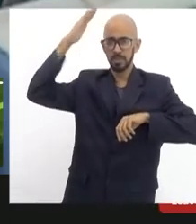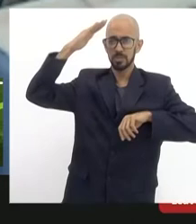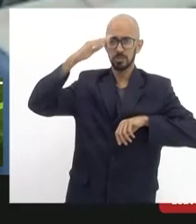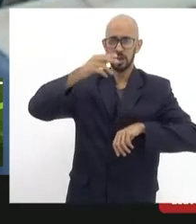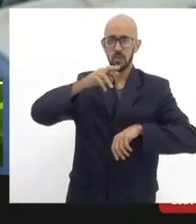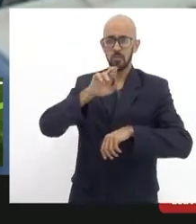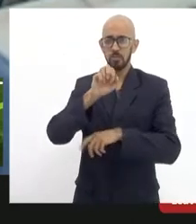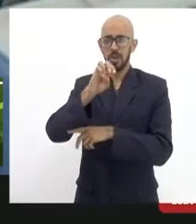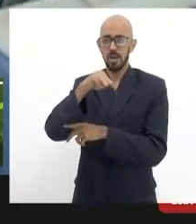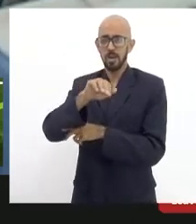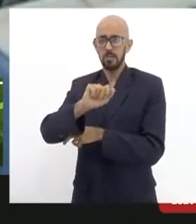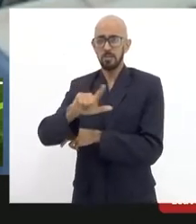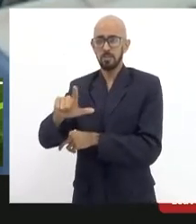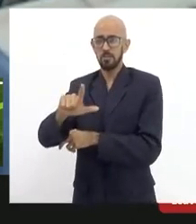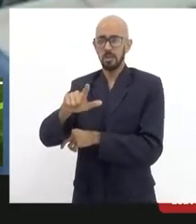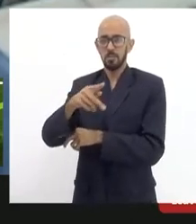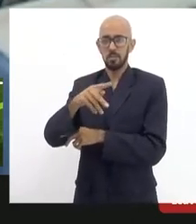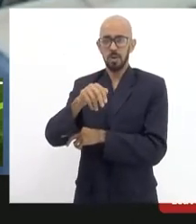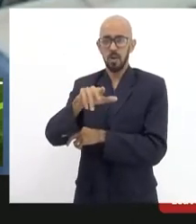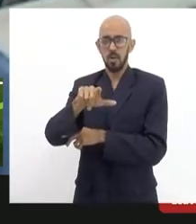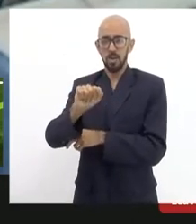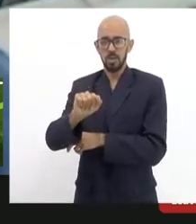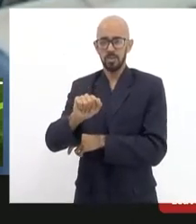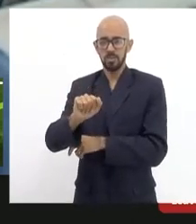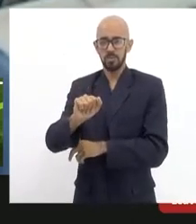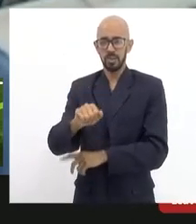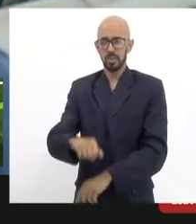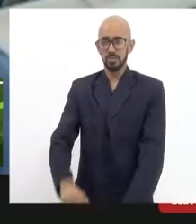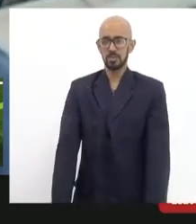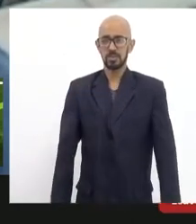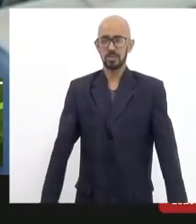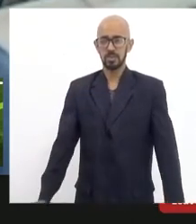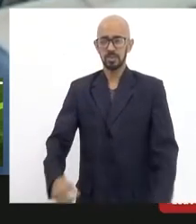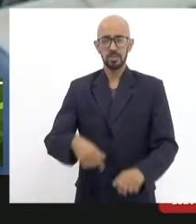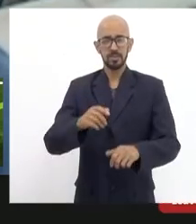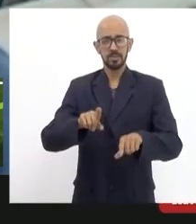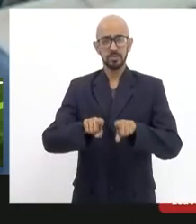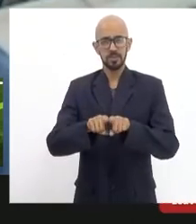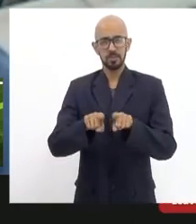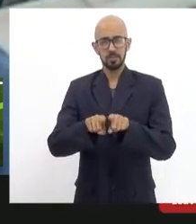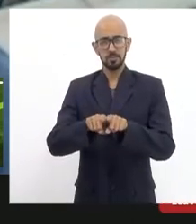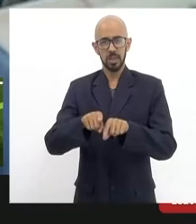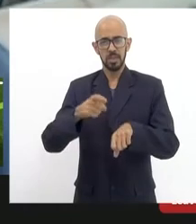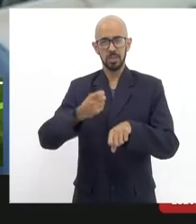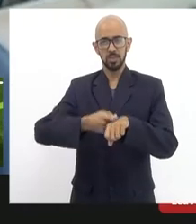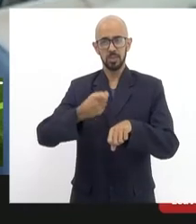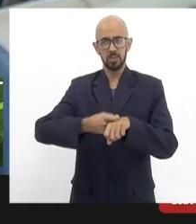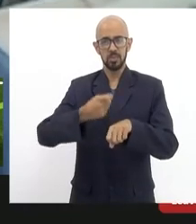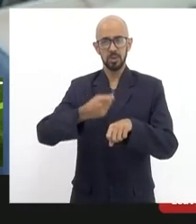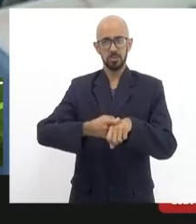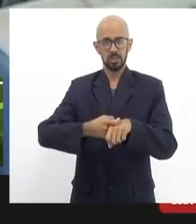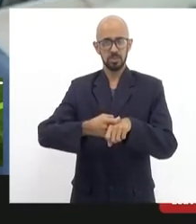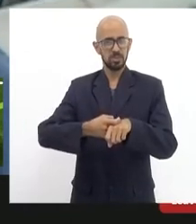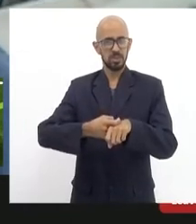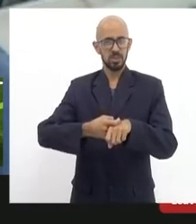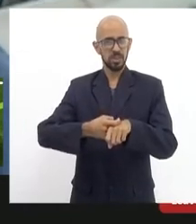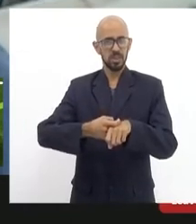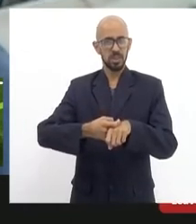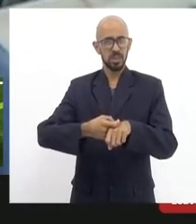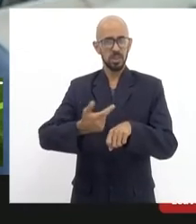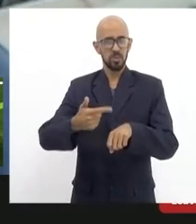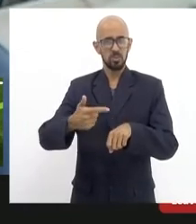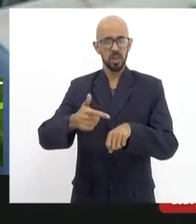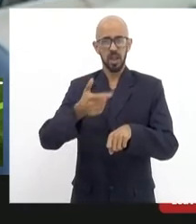inicialmente toda Santa Tereza e agora mais duramente o Ramal Palamatos que não é mencionado quase